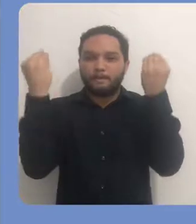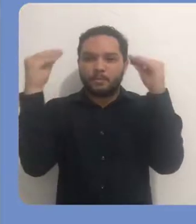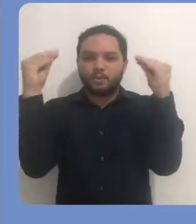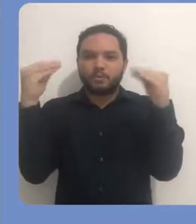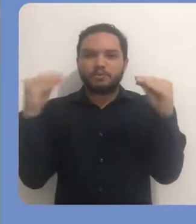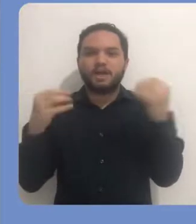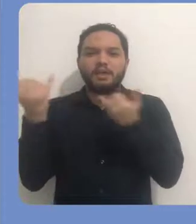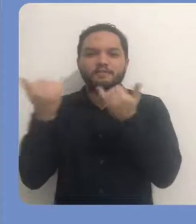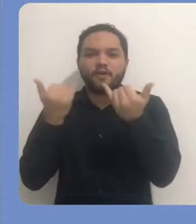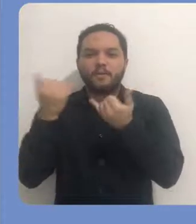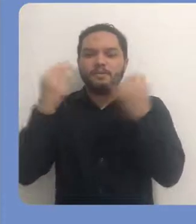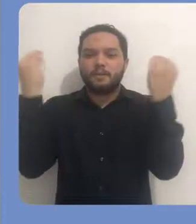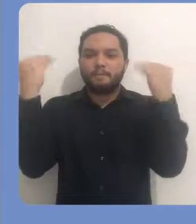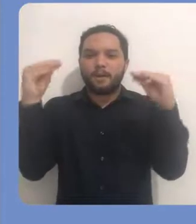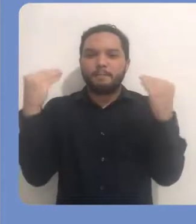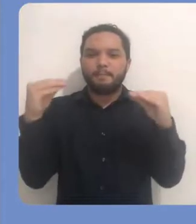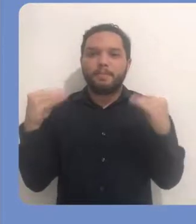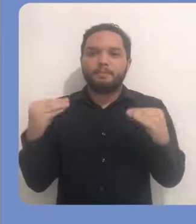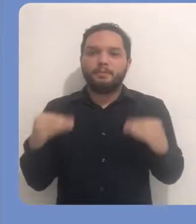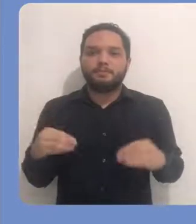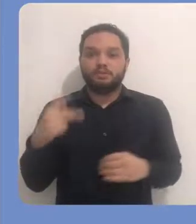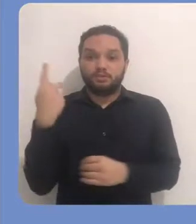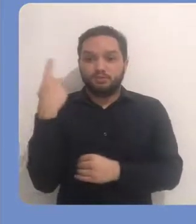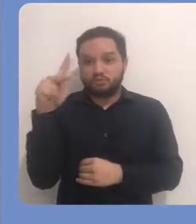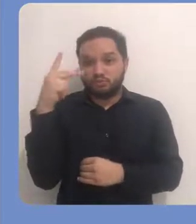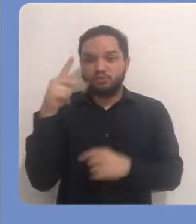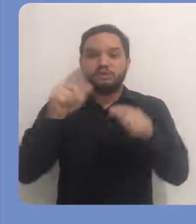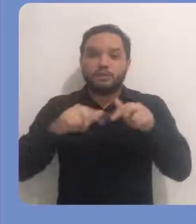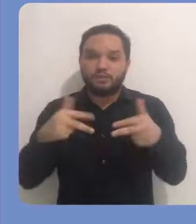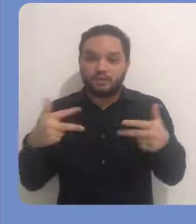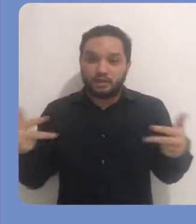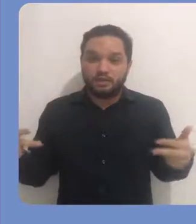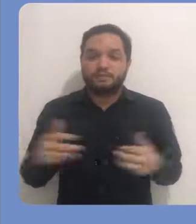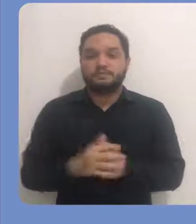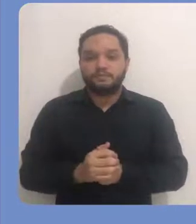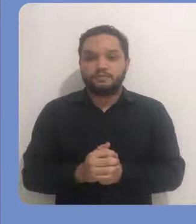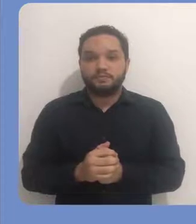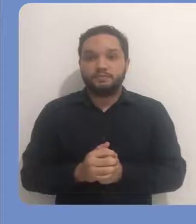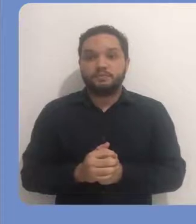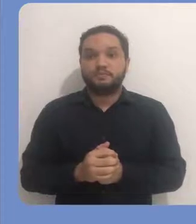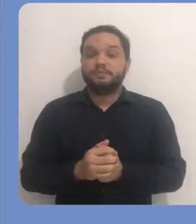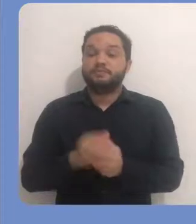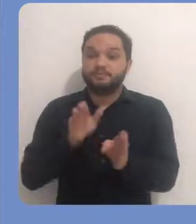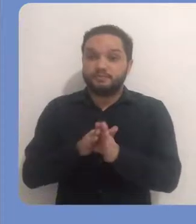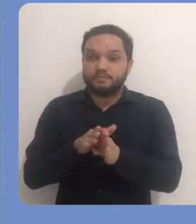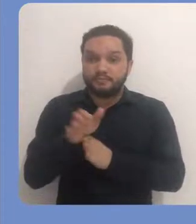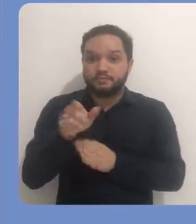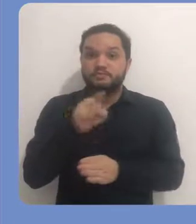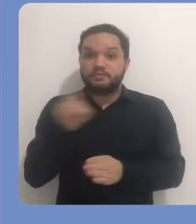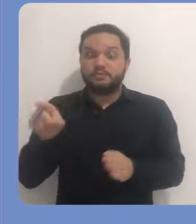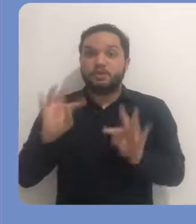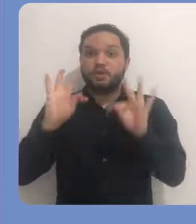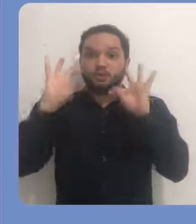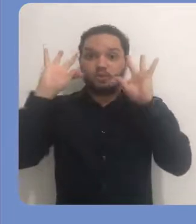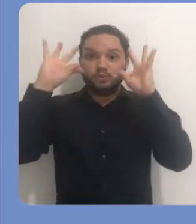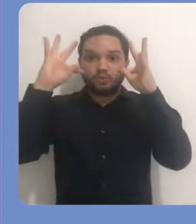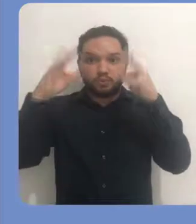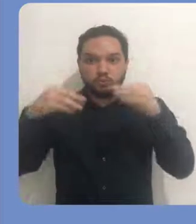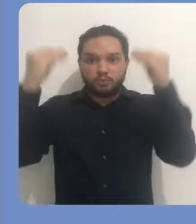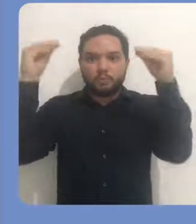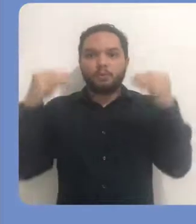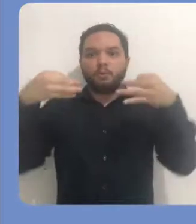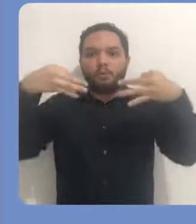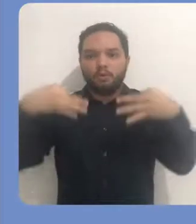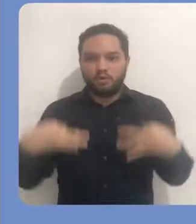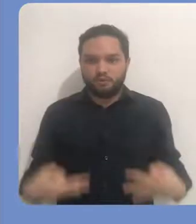agora fornecer uma série de informações relacionadas à sua submissão. É recomendável que você preencha todos os